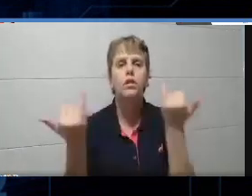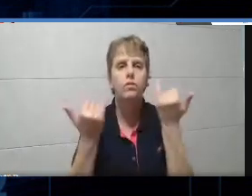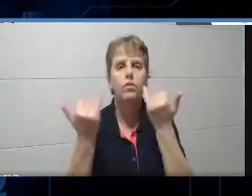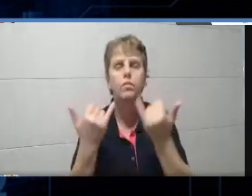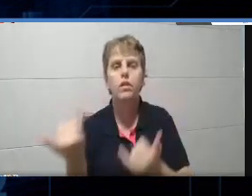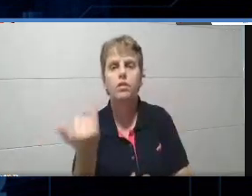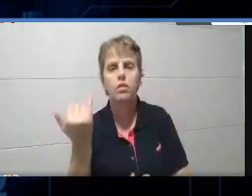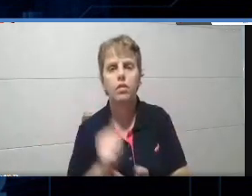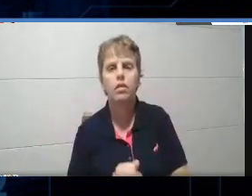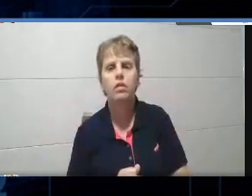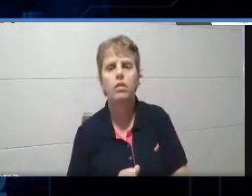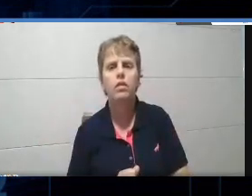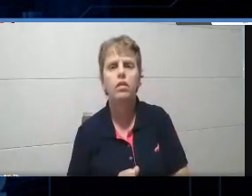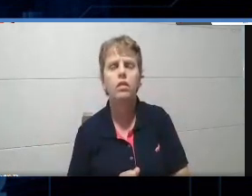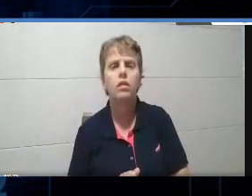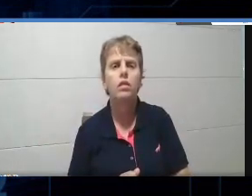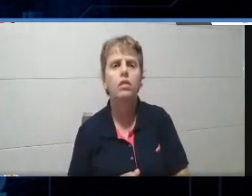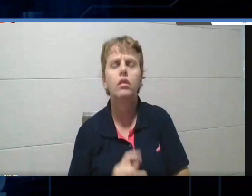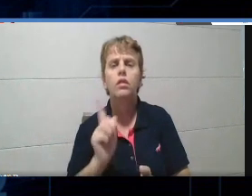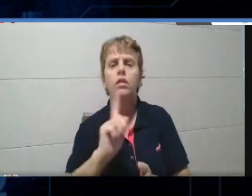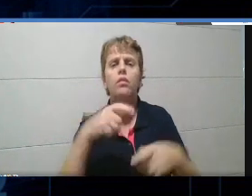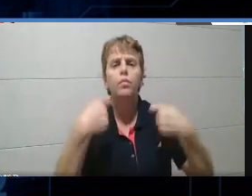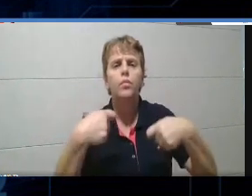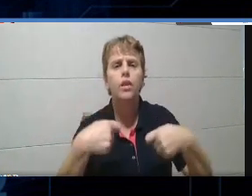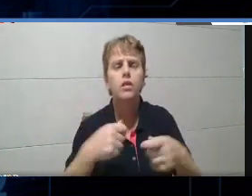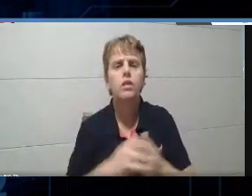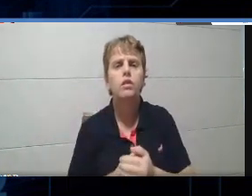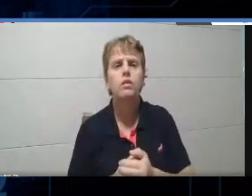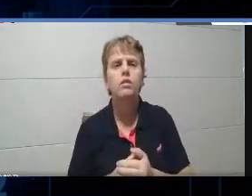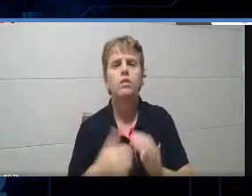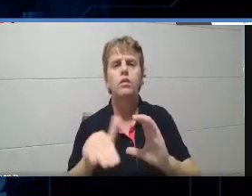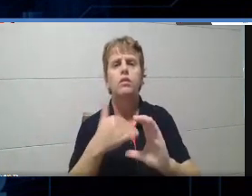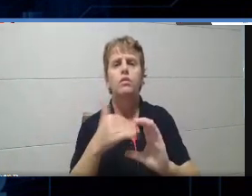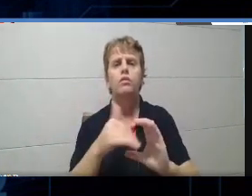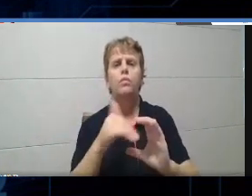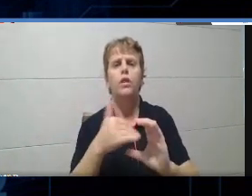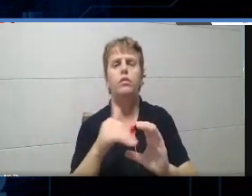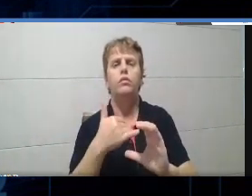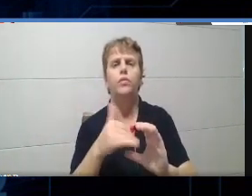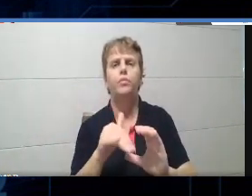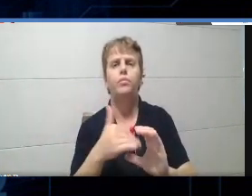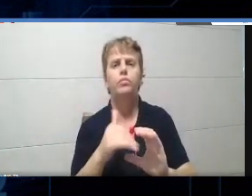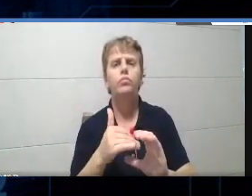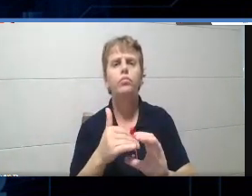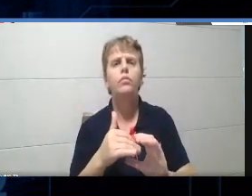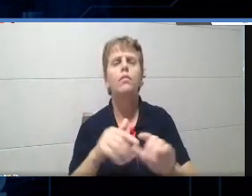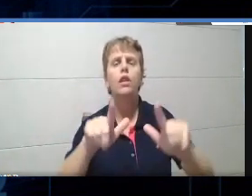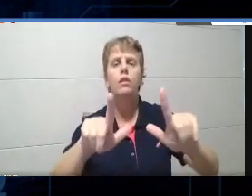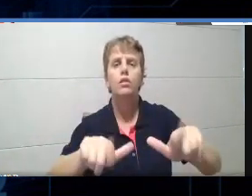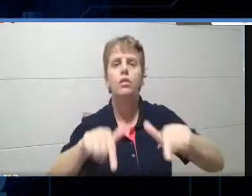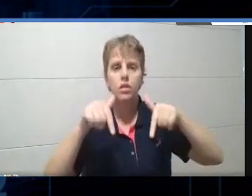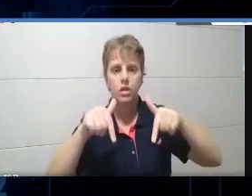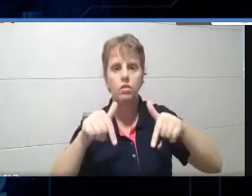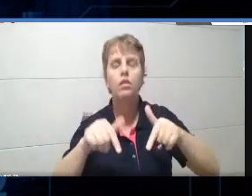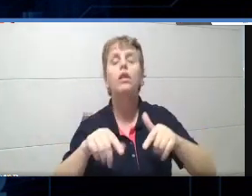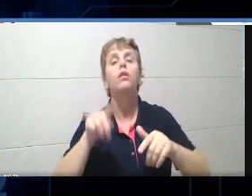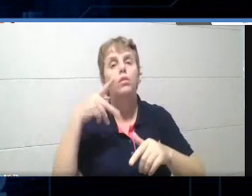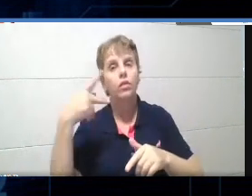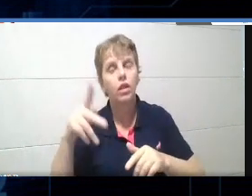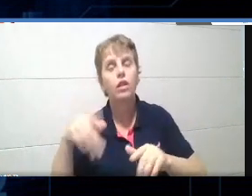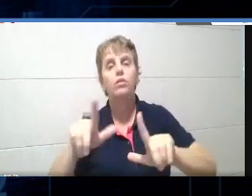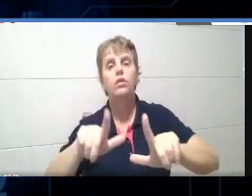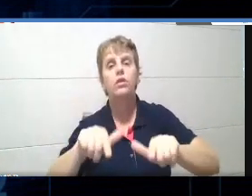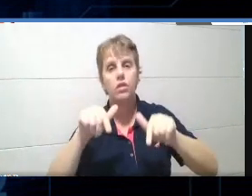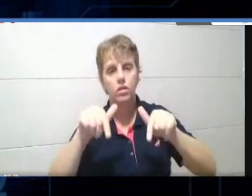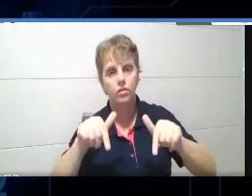né? Não há necessidade de você mandar um e-mail solicitando o seu certificado. Ele vai ser gerado automaticamente. Eu li também